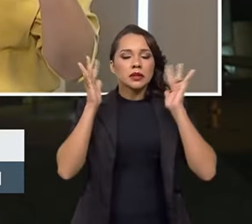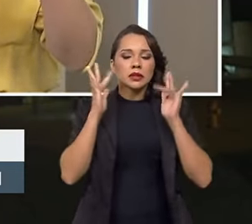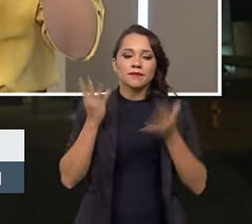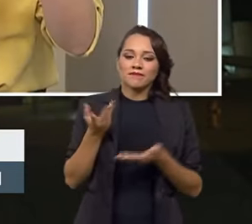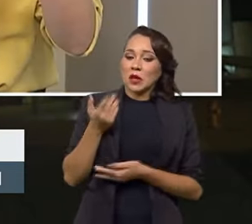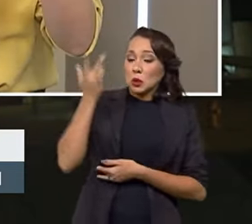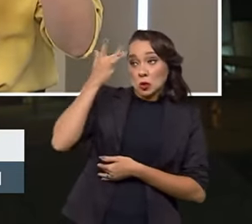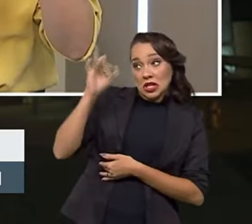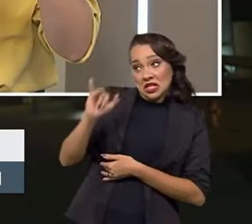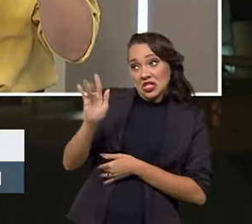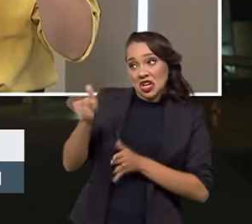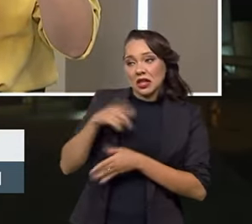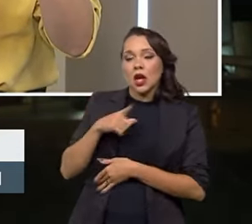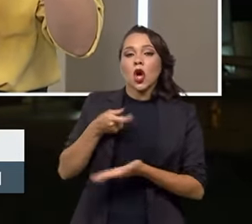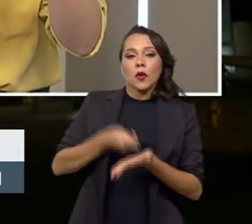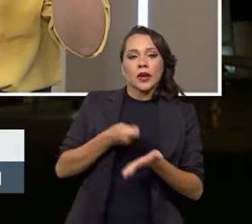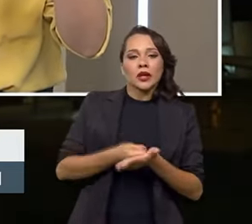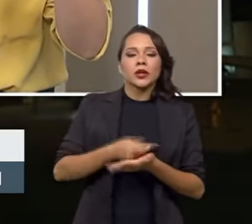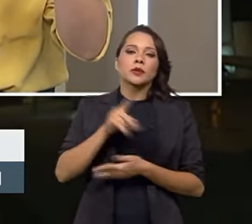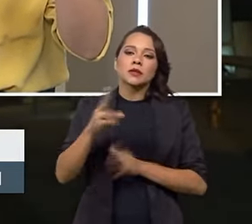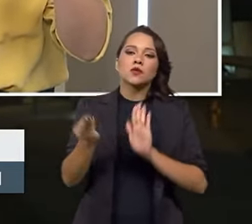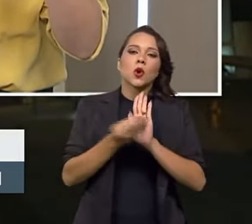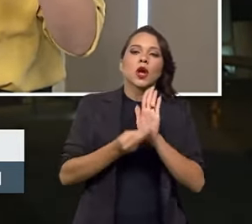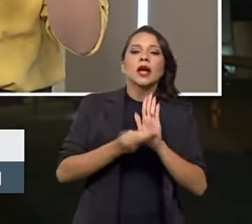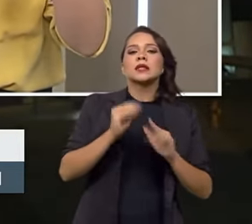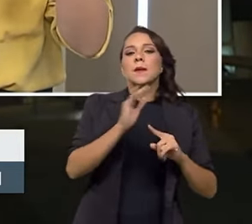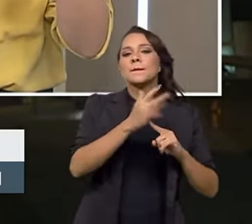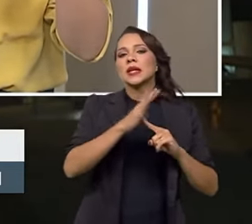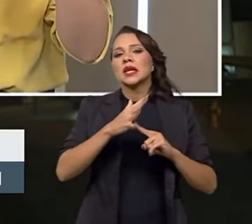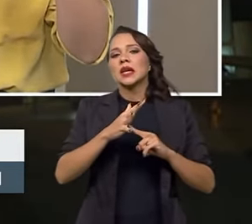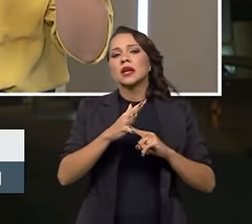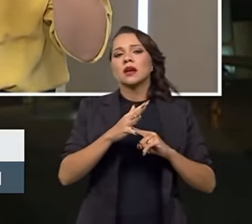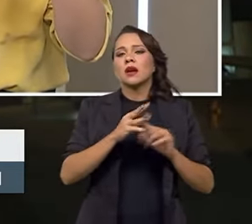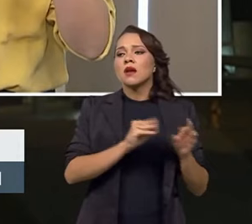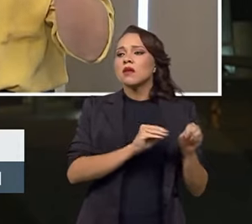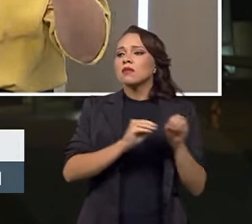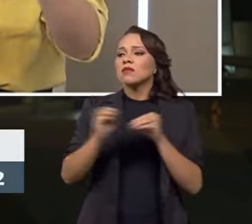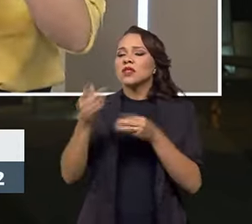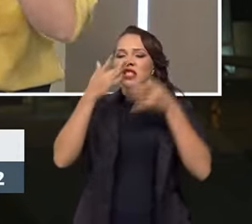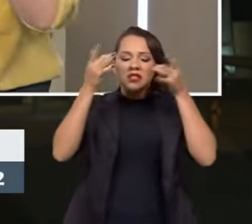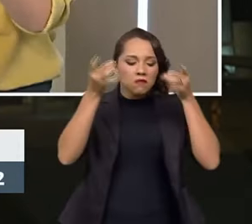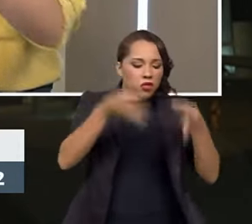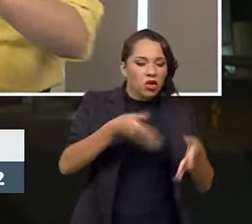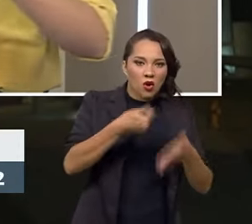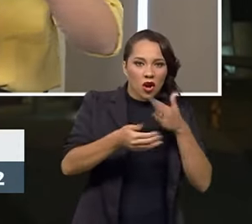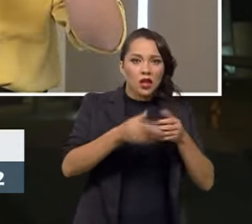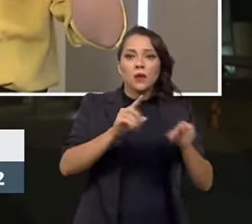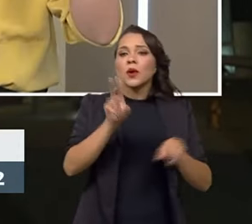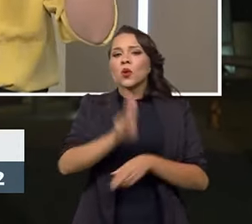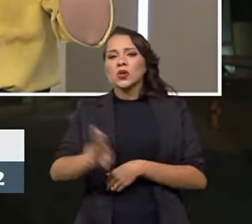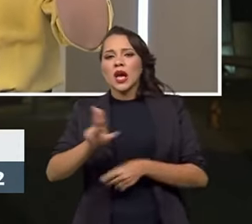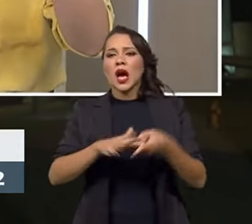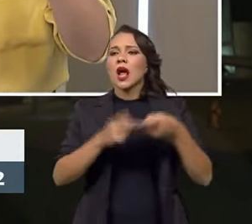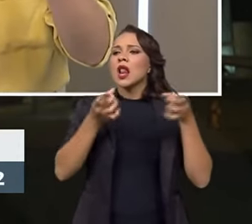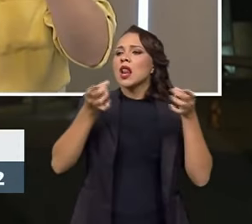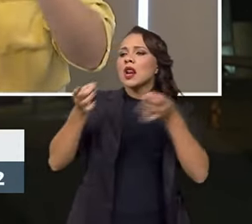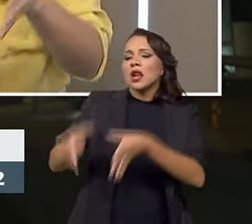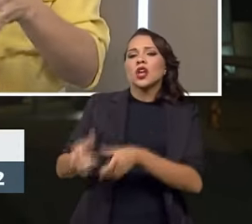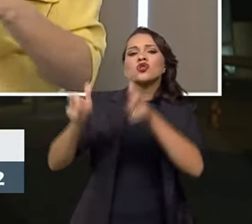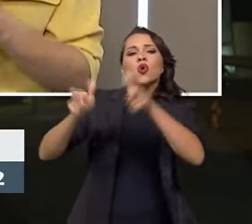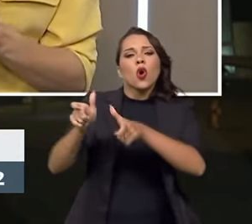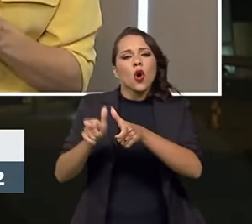conhecimento meu, a obrigatoriedade dessa definição de que fim leva aquele produto, a bateria tem que ser reutilizada, tem que ser descartada de uma forma